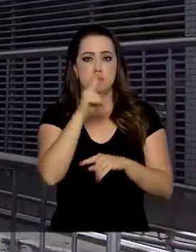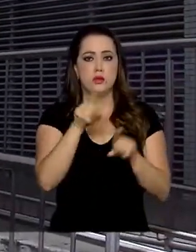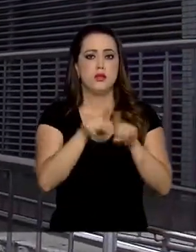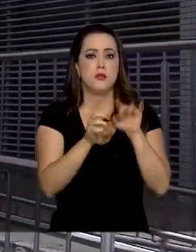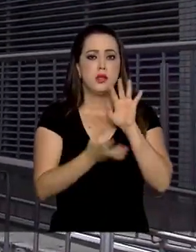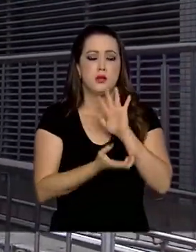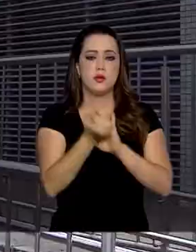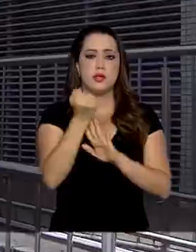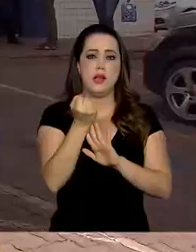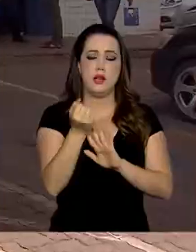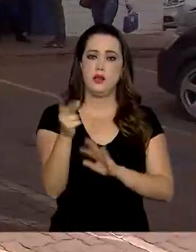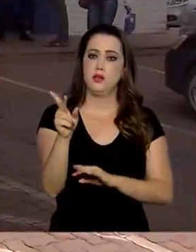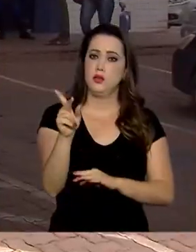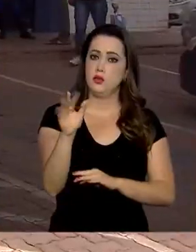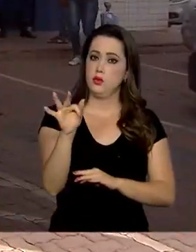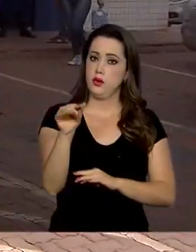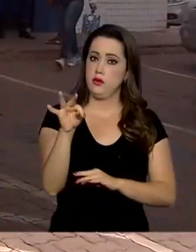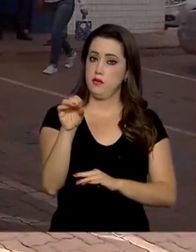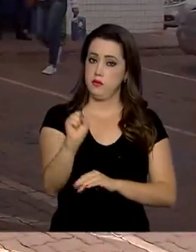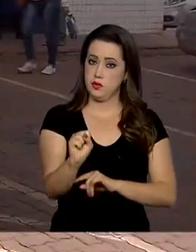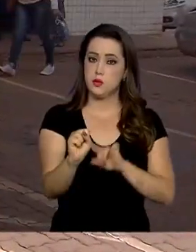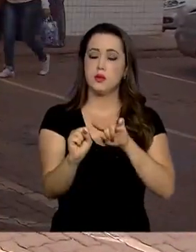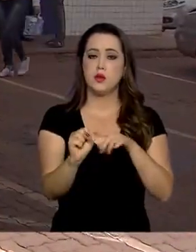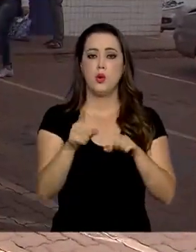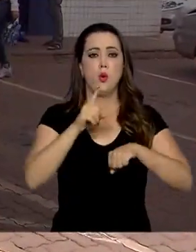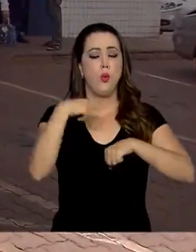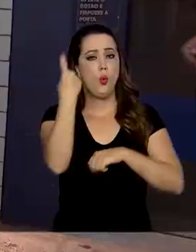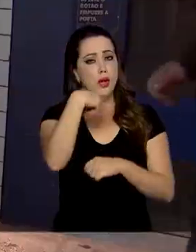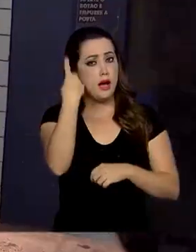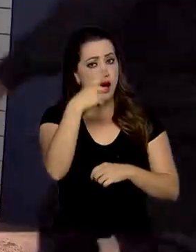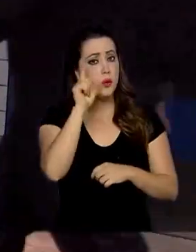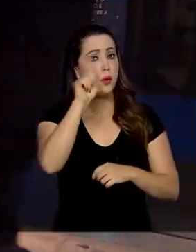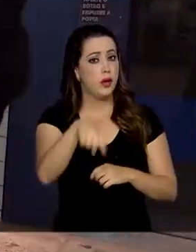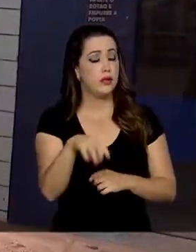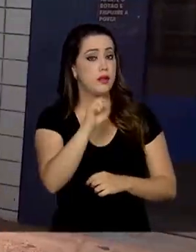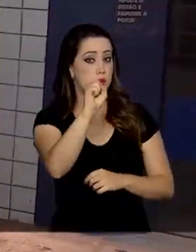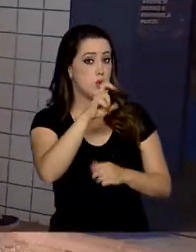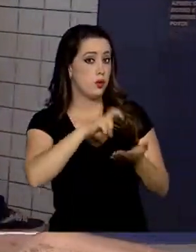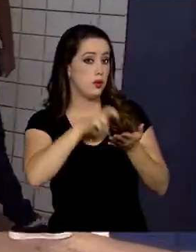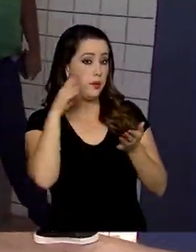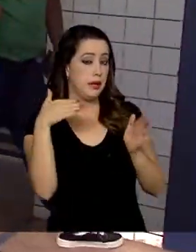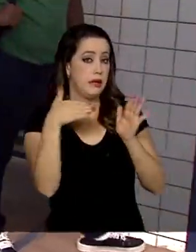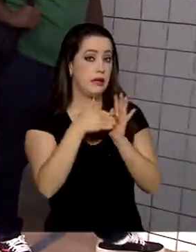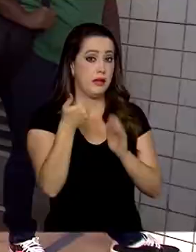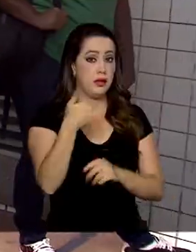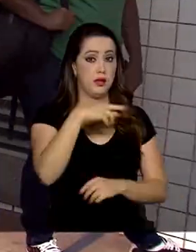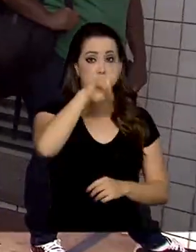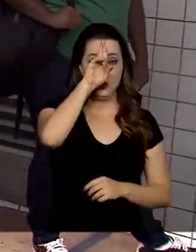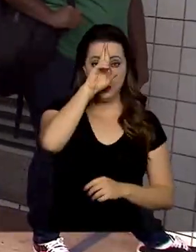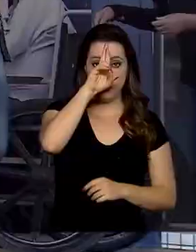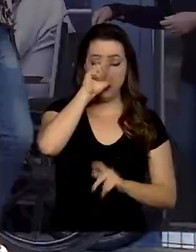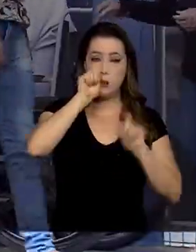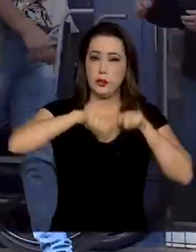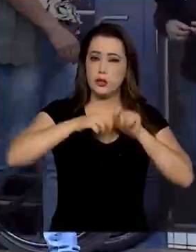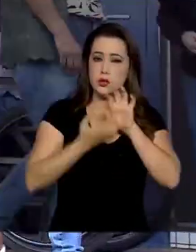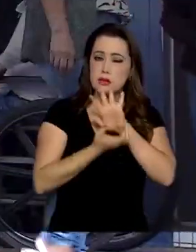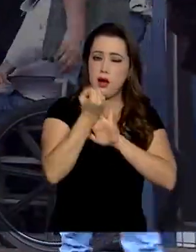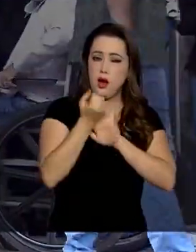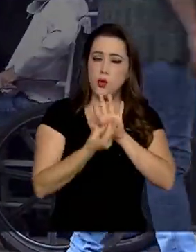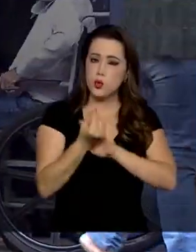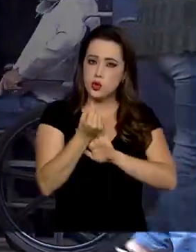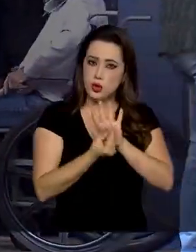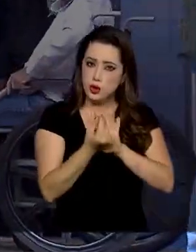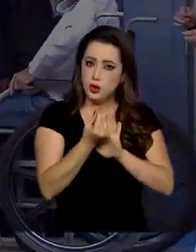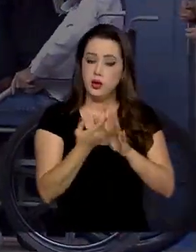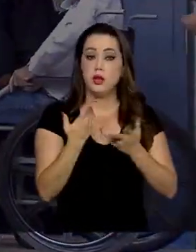saque do FGTS emergencial. O horário de funcionamento será das 8 da manhã ao meio-dia. Vão poder sacar o benefício